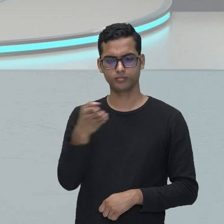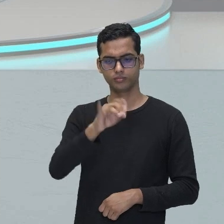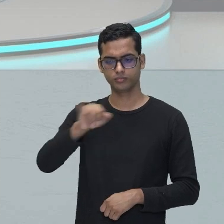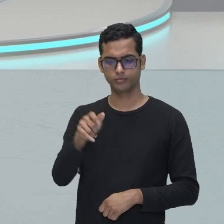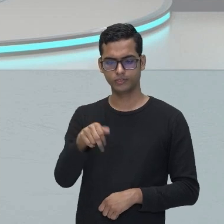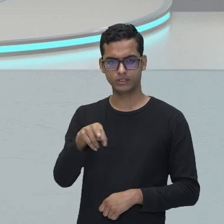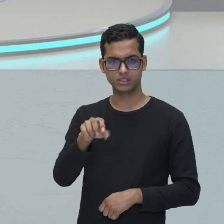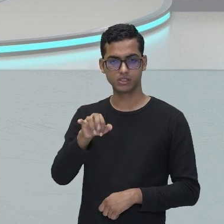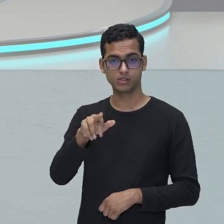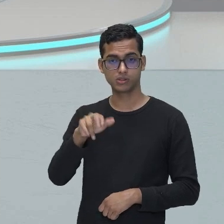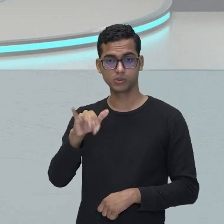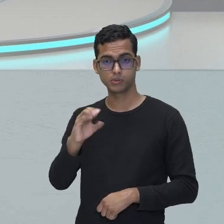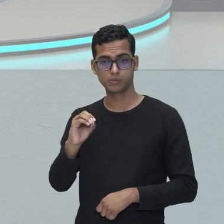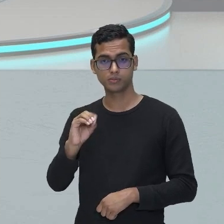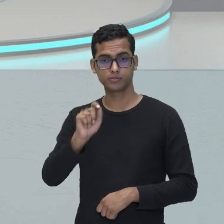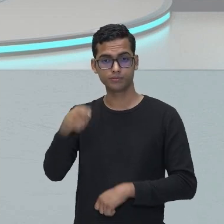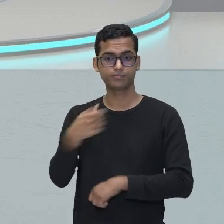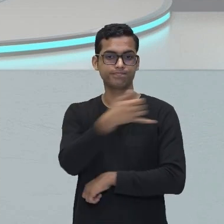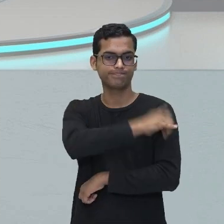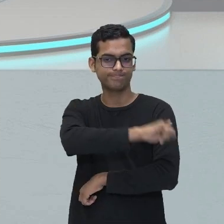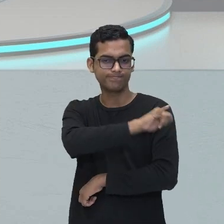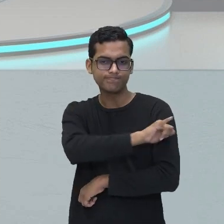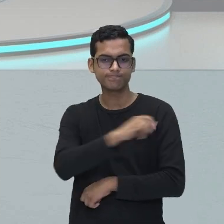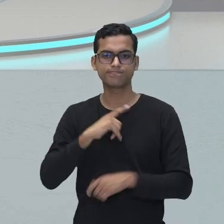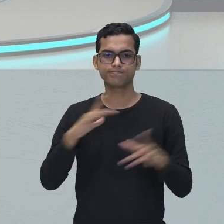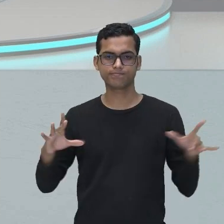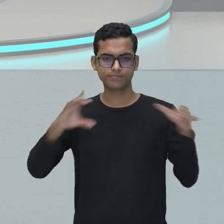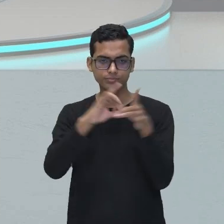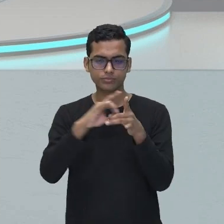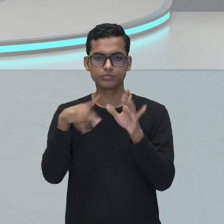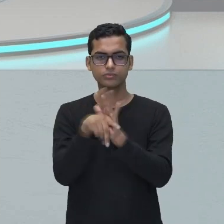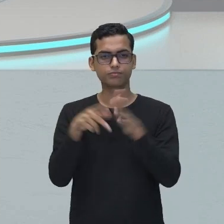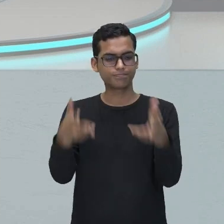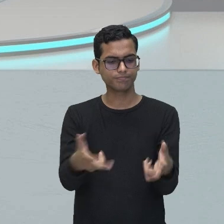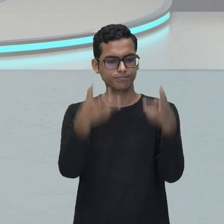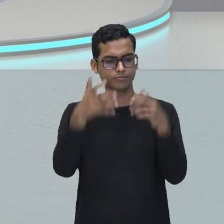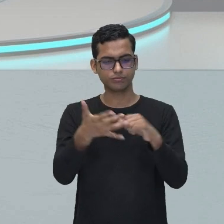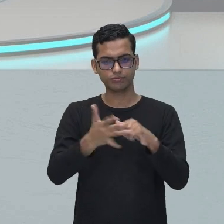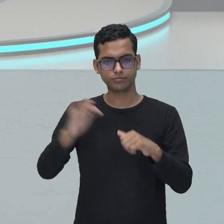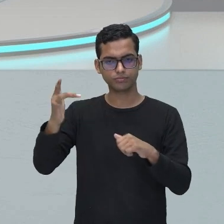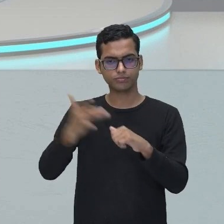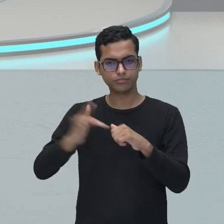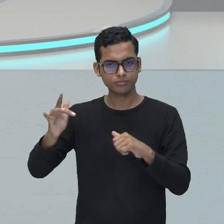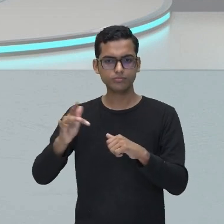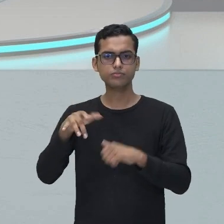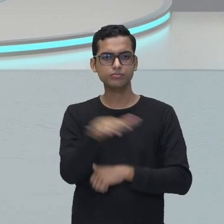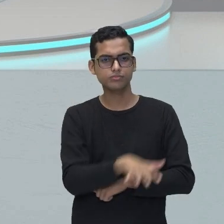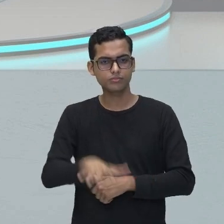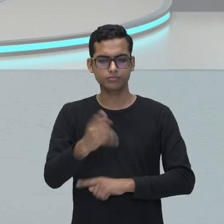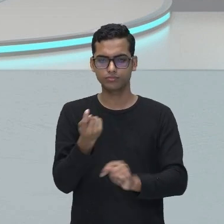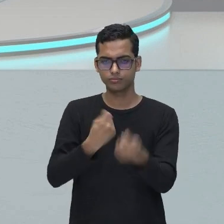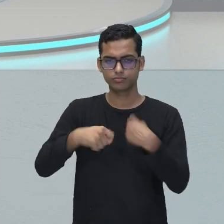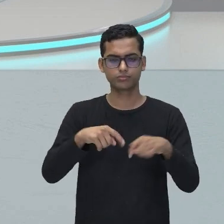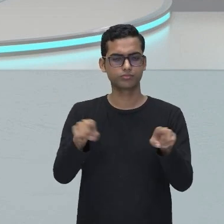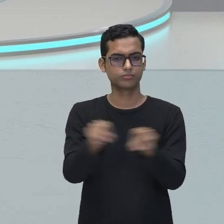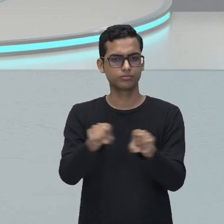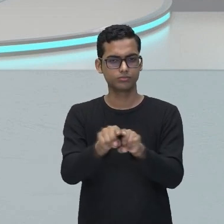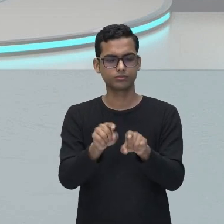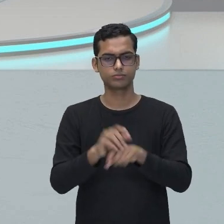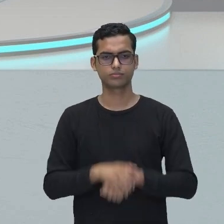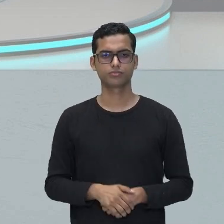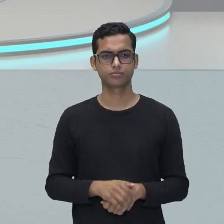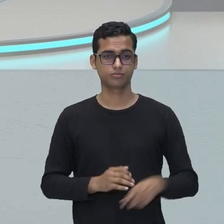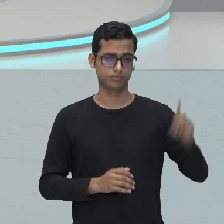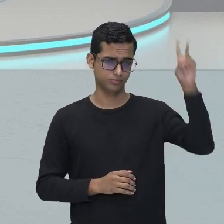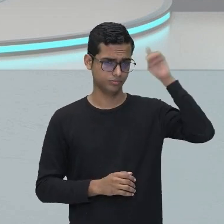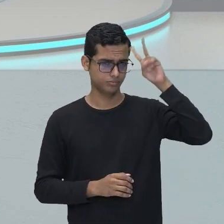habitantes. Aliado à exploração do ouro, que passou a ser a principal atividade econômica. Lembra que eu falei para vocês